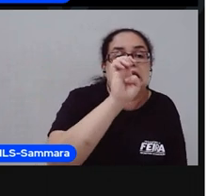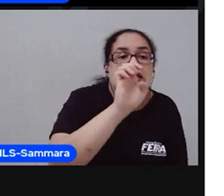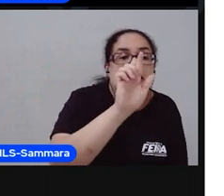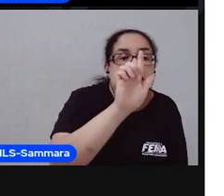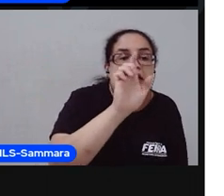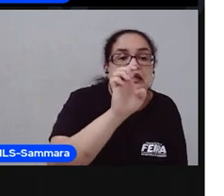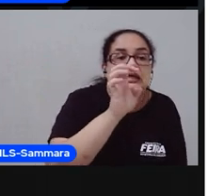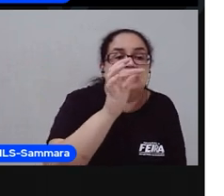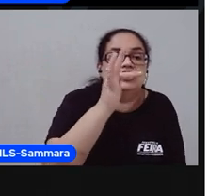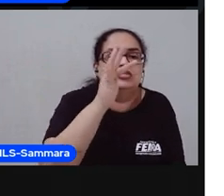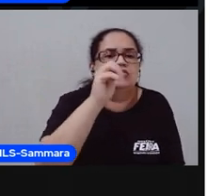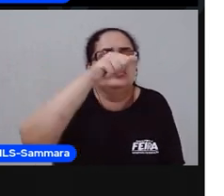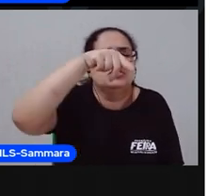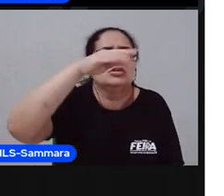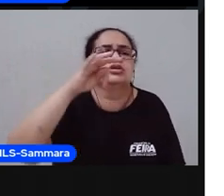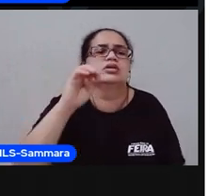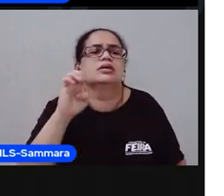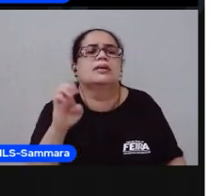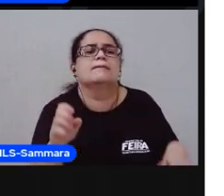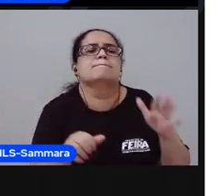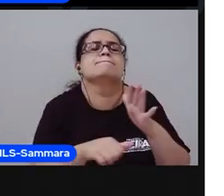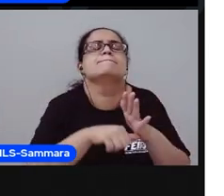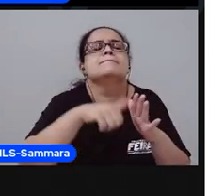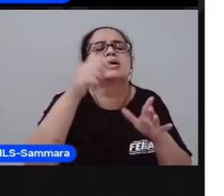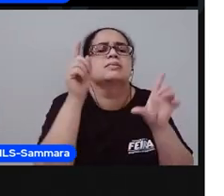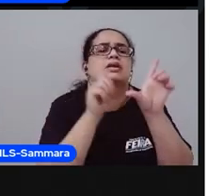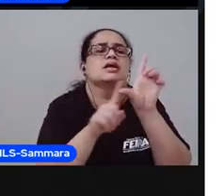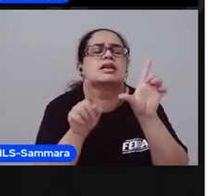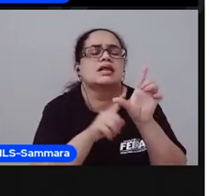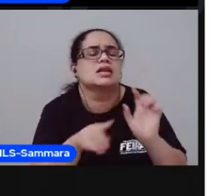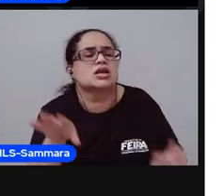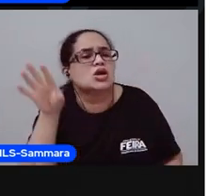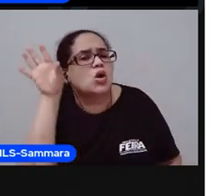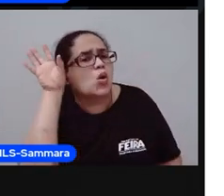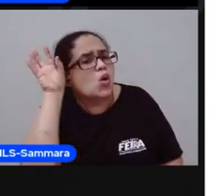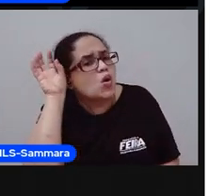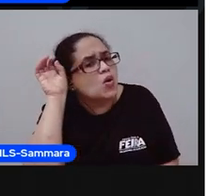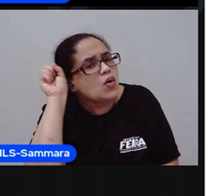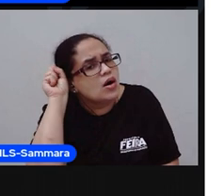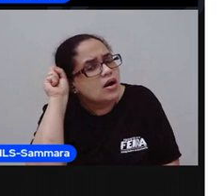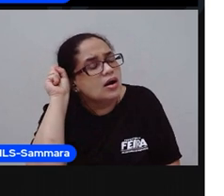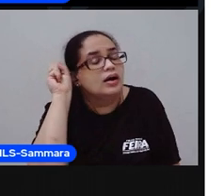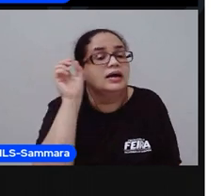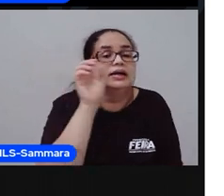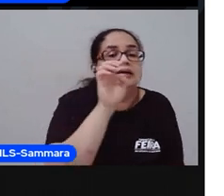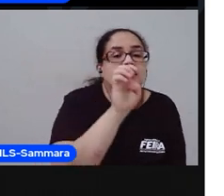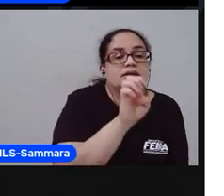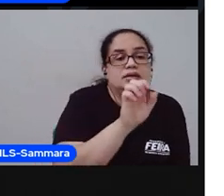Qual é a primeira letra que você escuta quando você fala elefante?